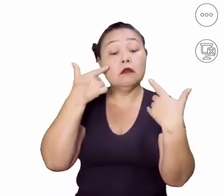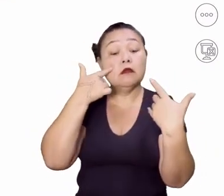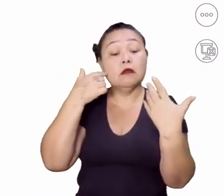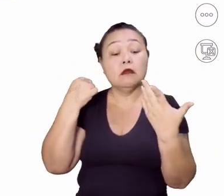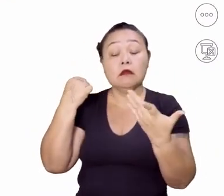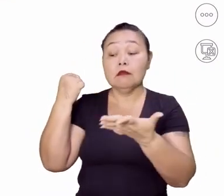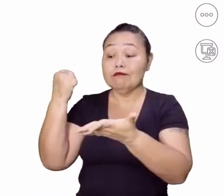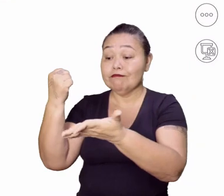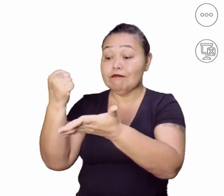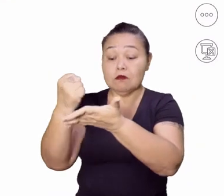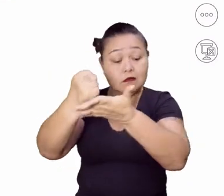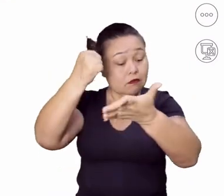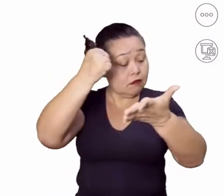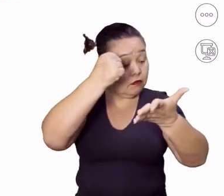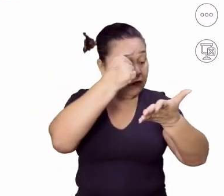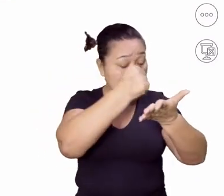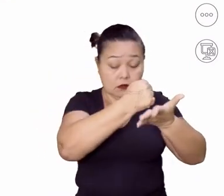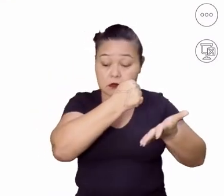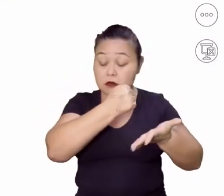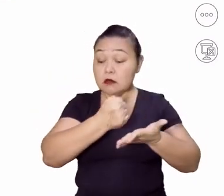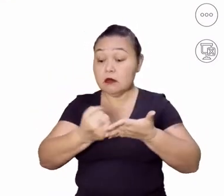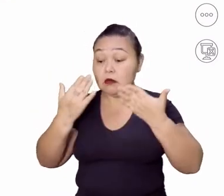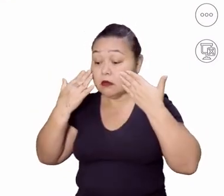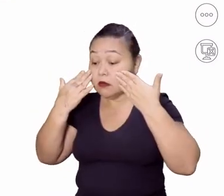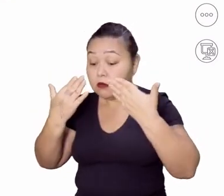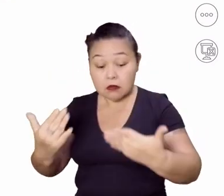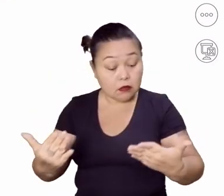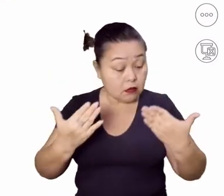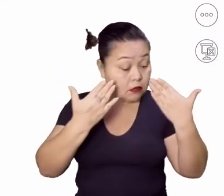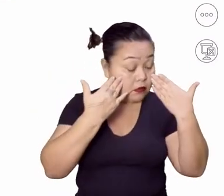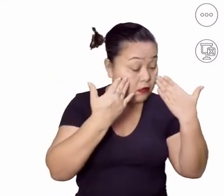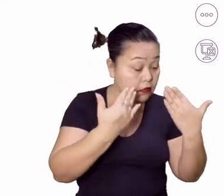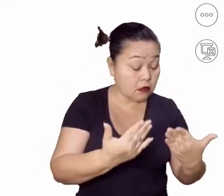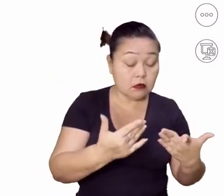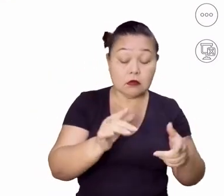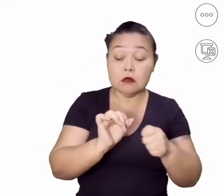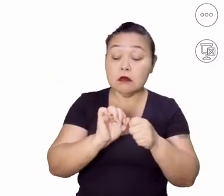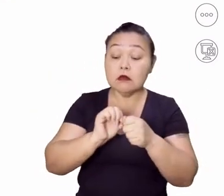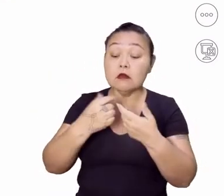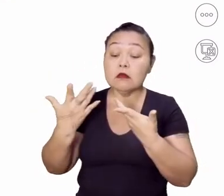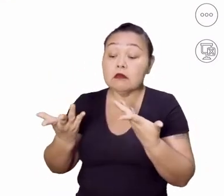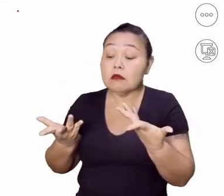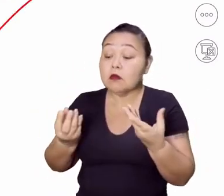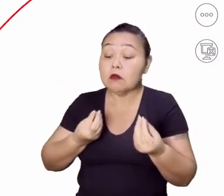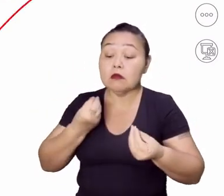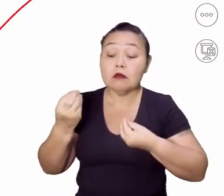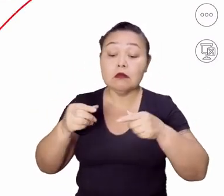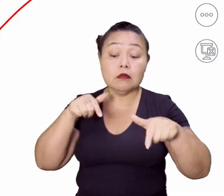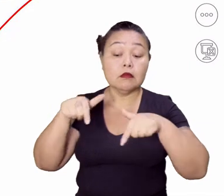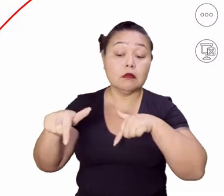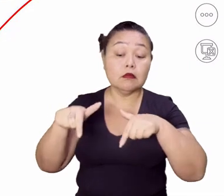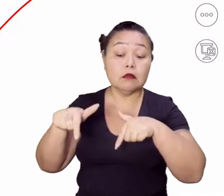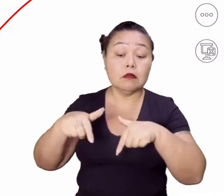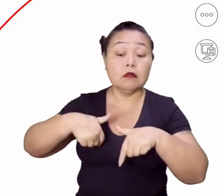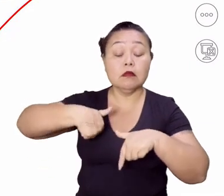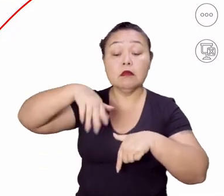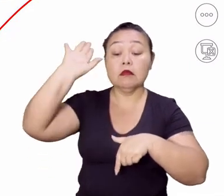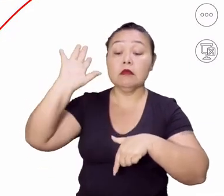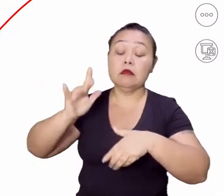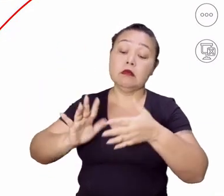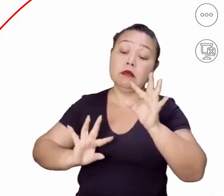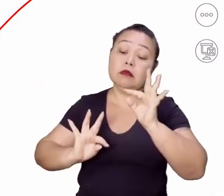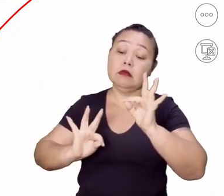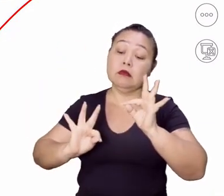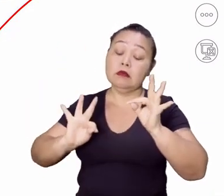marca dessa realidade, desse nova forma de ver o trabalho, é a alta conectividade, né?